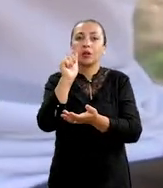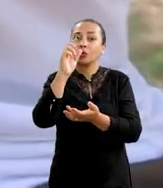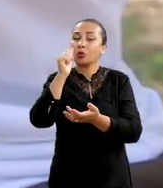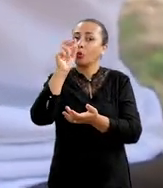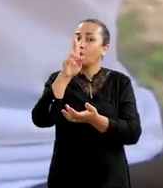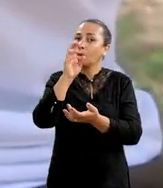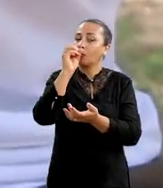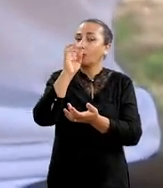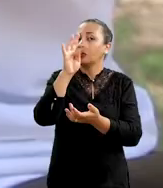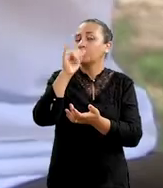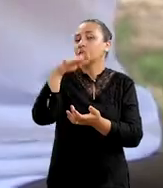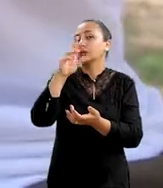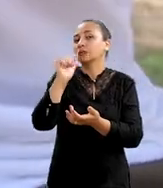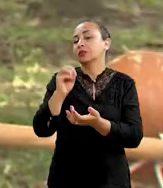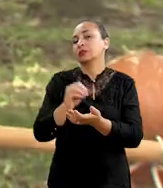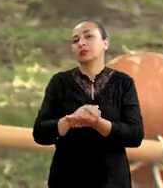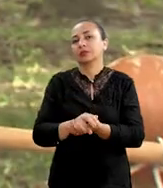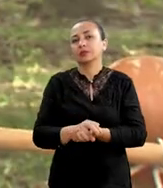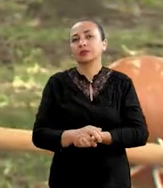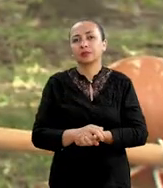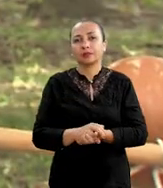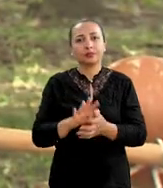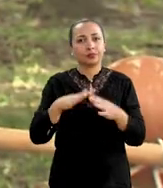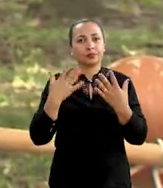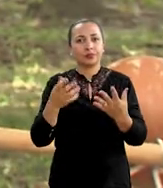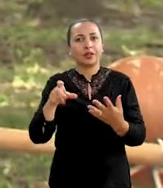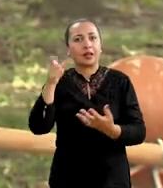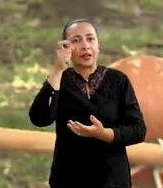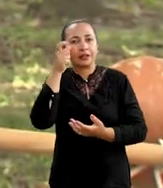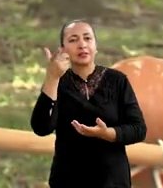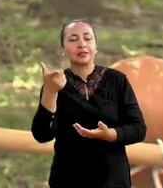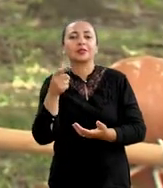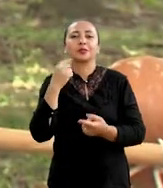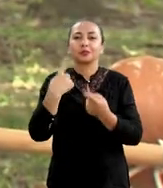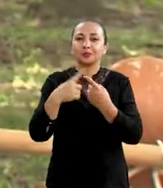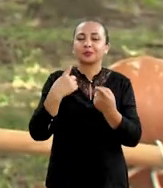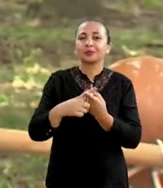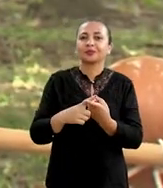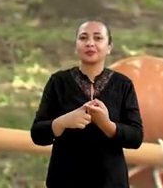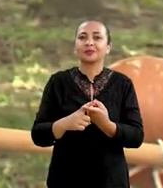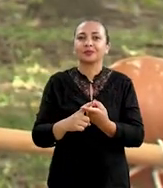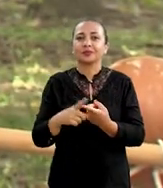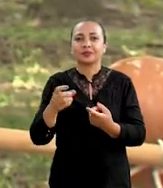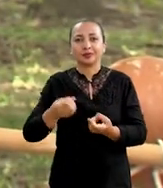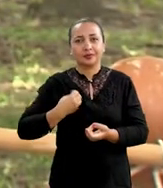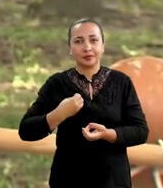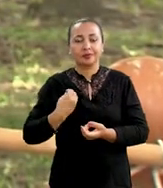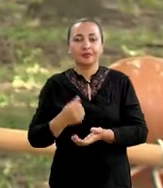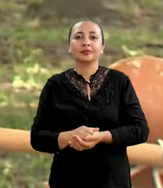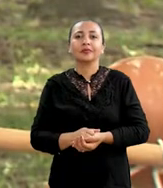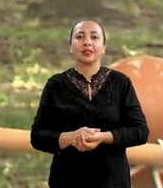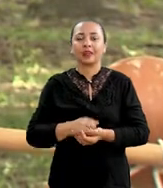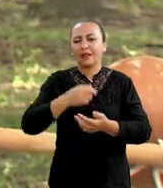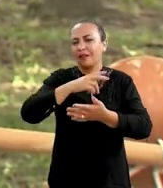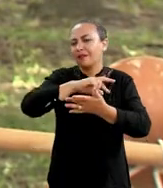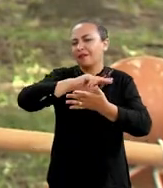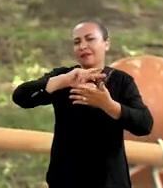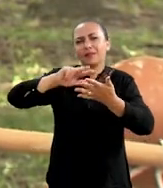gã. Então, é muito interessante porque existem